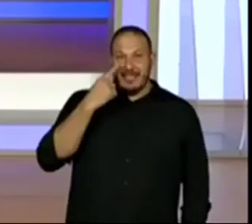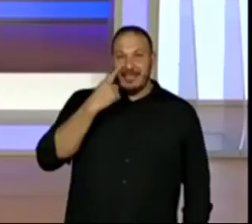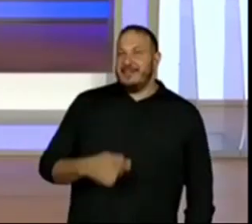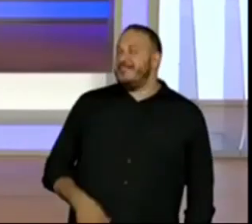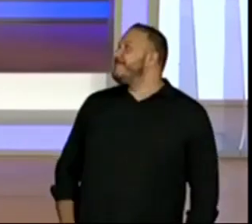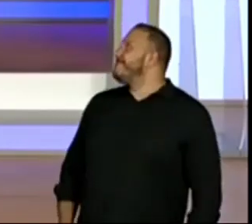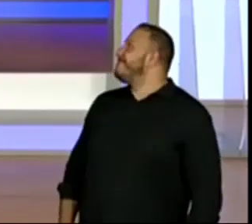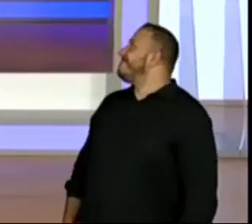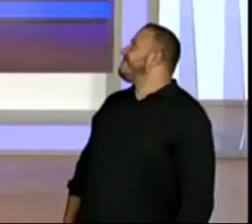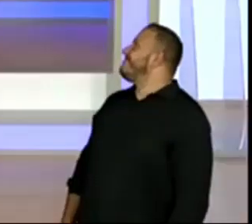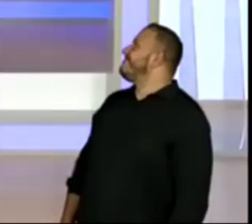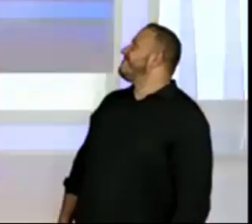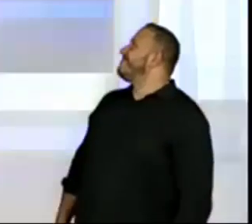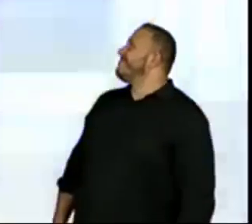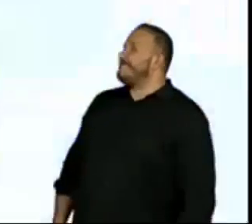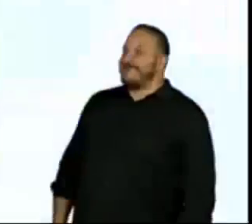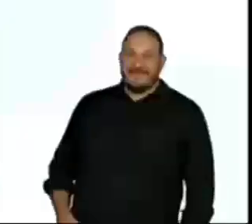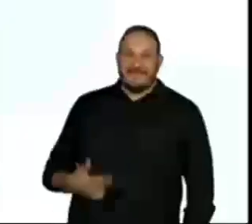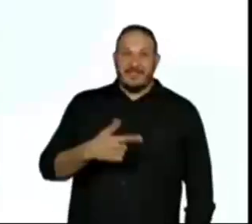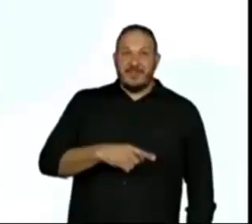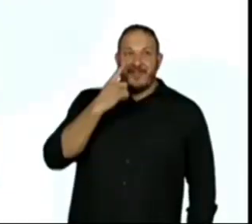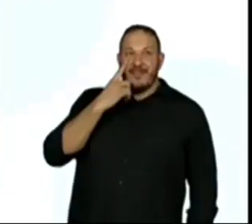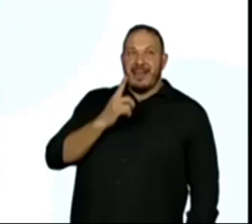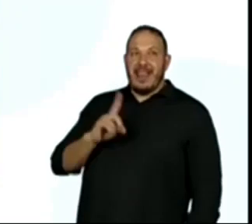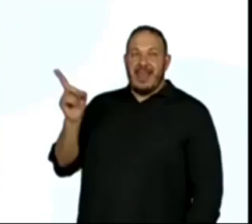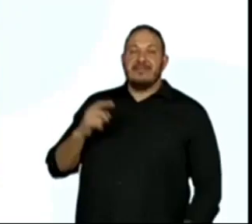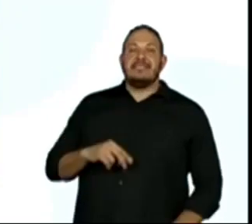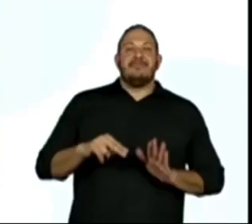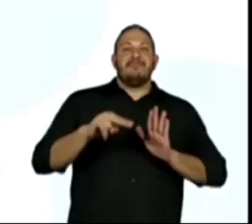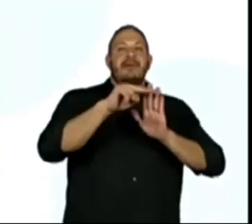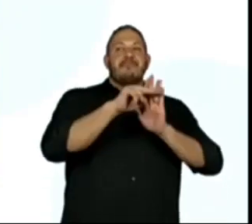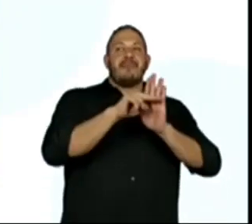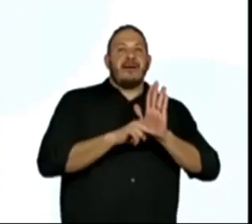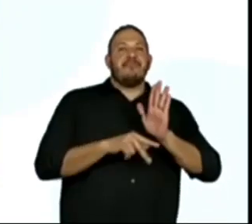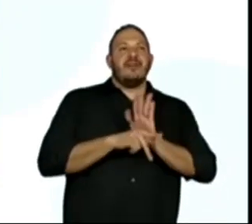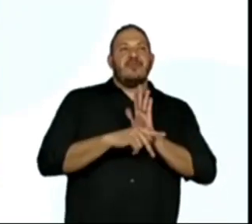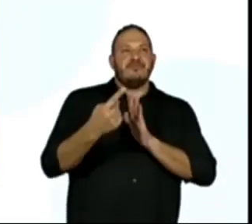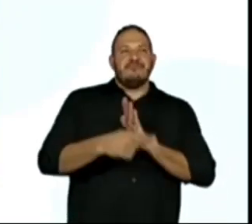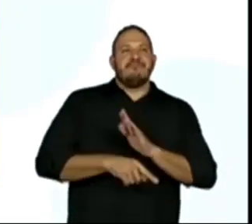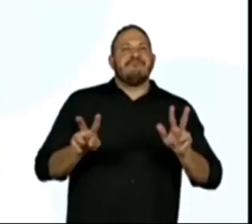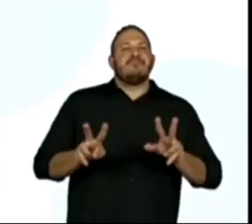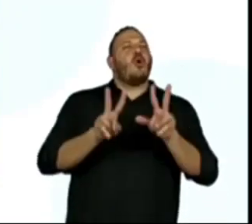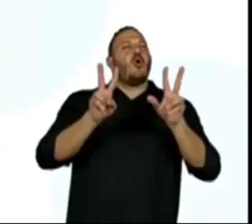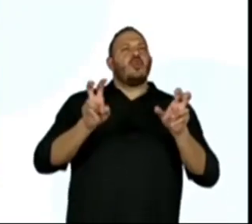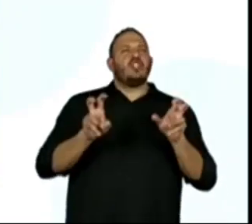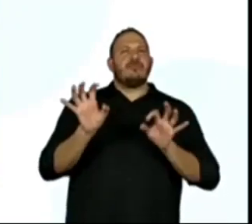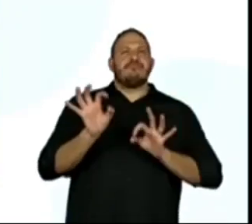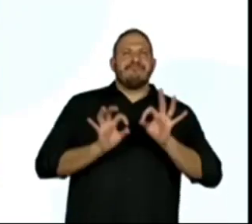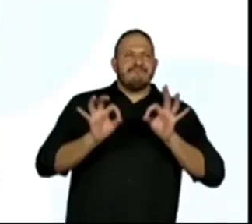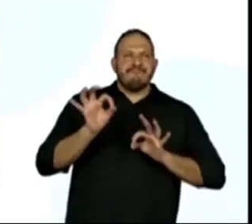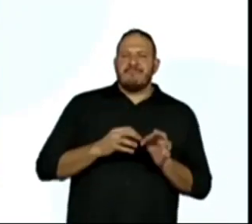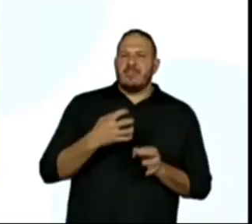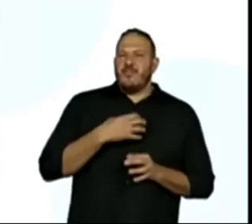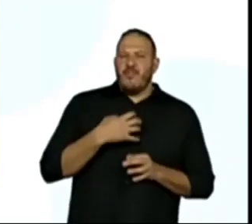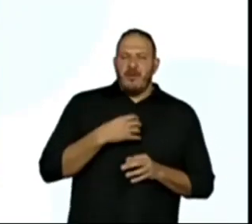Olha só. Eu vou voltar lá. Critérios. O título está em formato de pergunta. O título